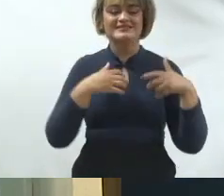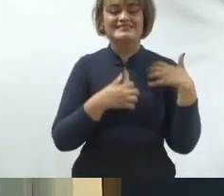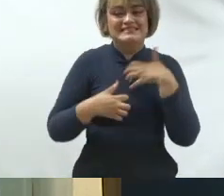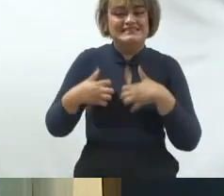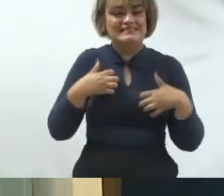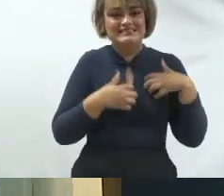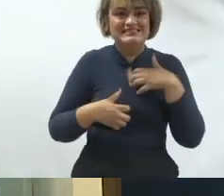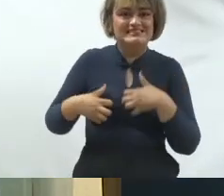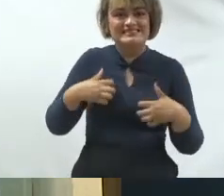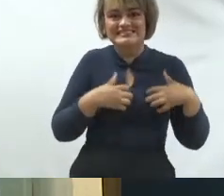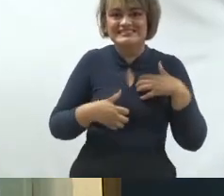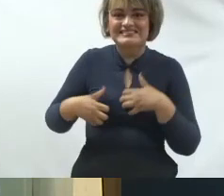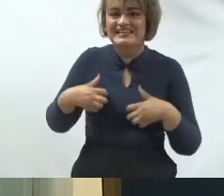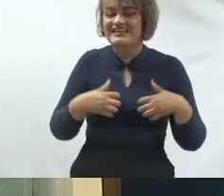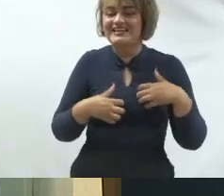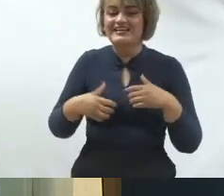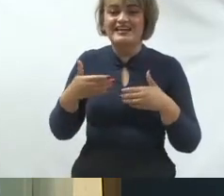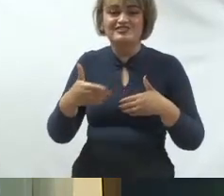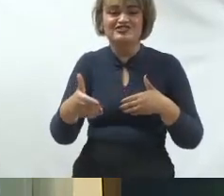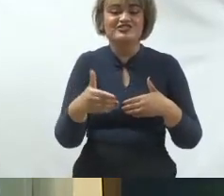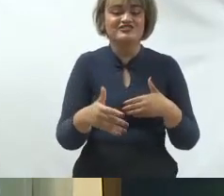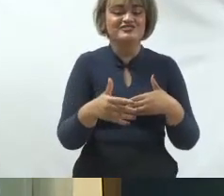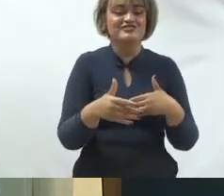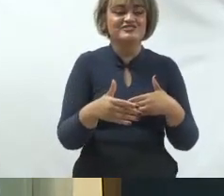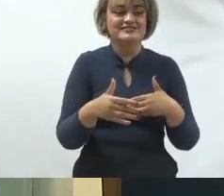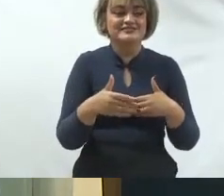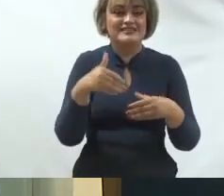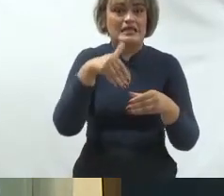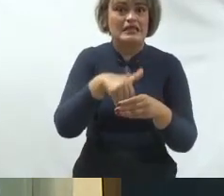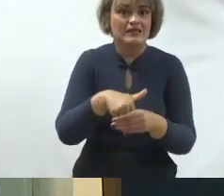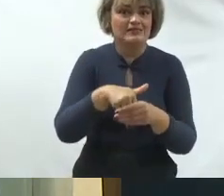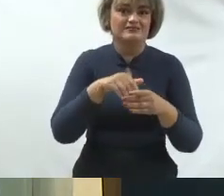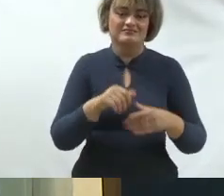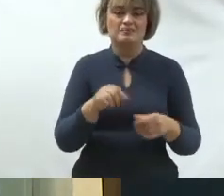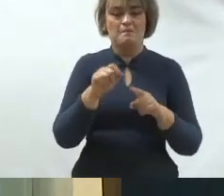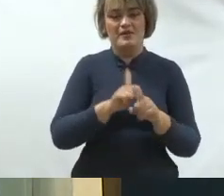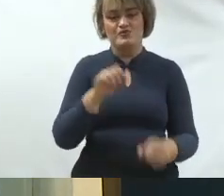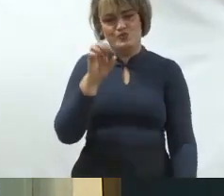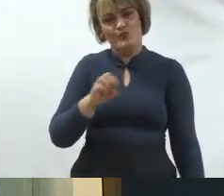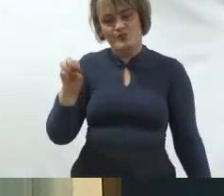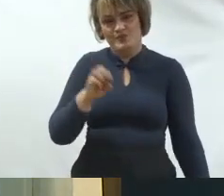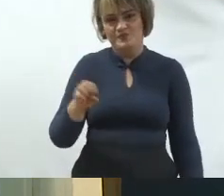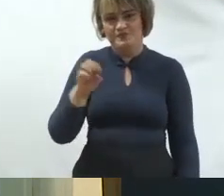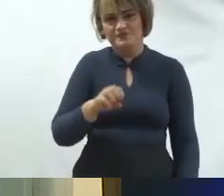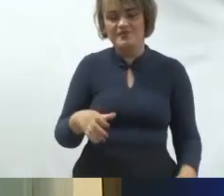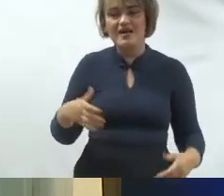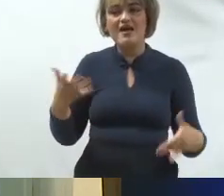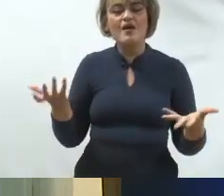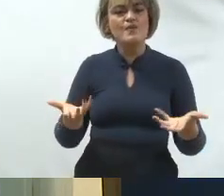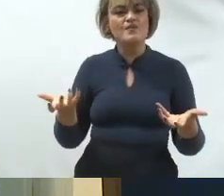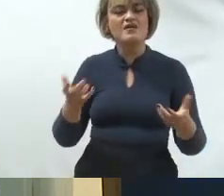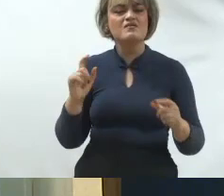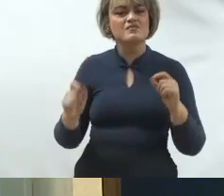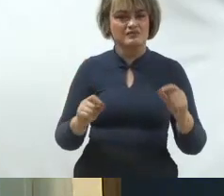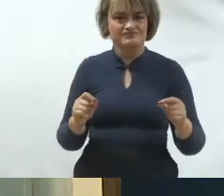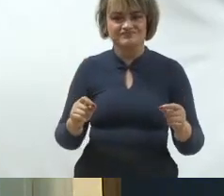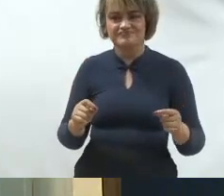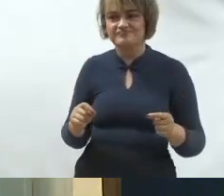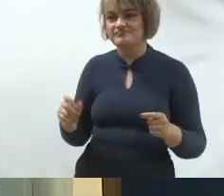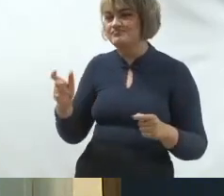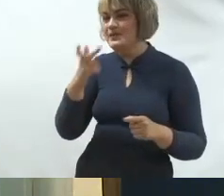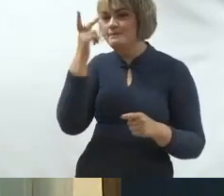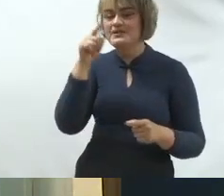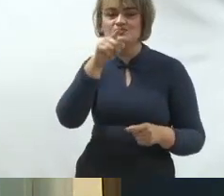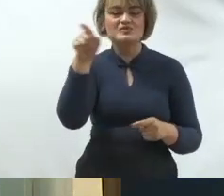que é encarar as urnas em outubro. Então, o que eu procuro trazer hoje é porque a gente entende que essas pessoas